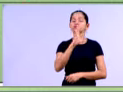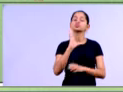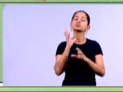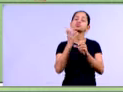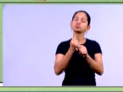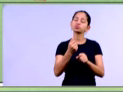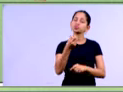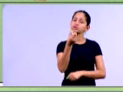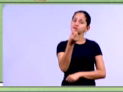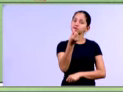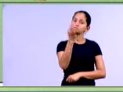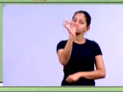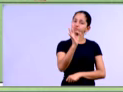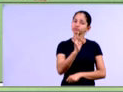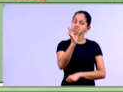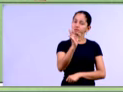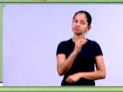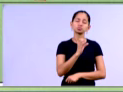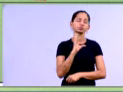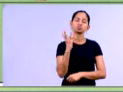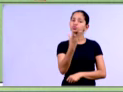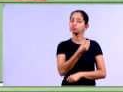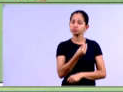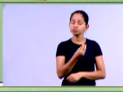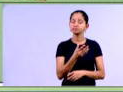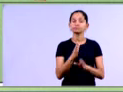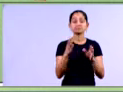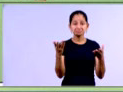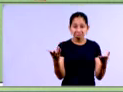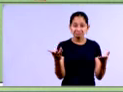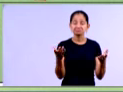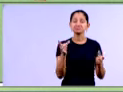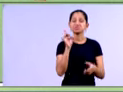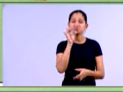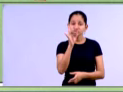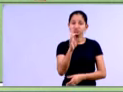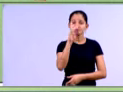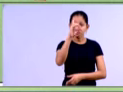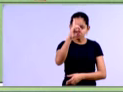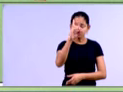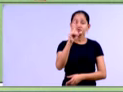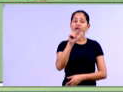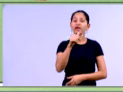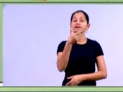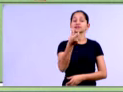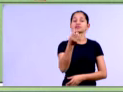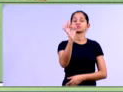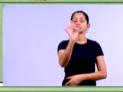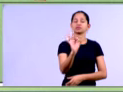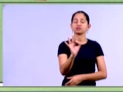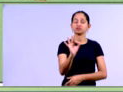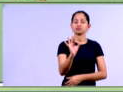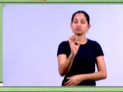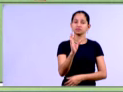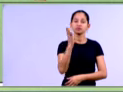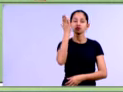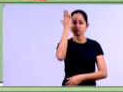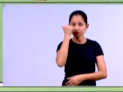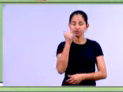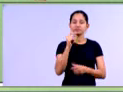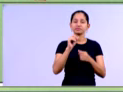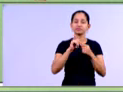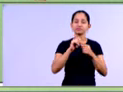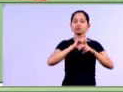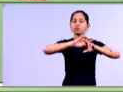ativo da empresa. Do total do ativo da empresa. Então, somente as disponibilidades representam 6%. E aí, nós podemos construir